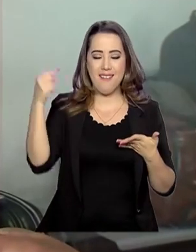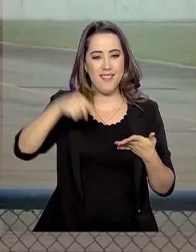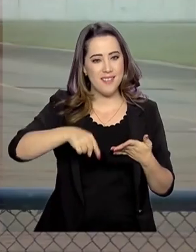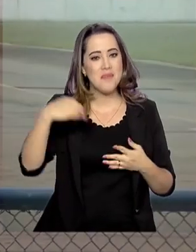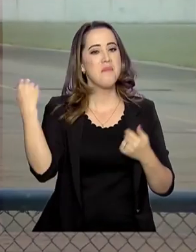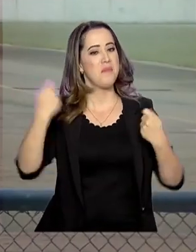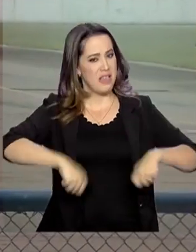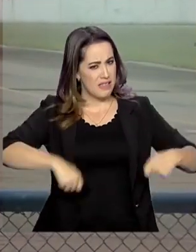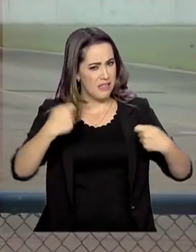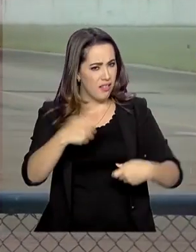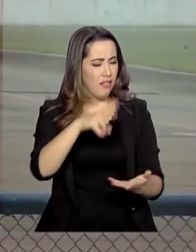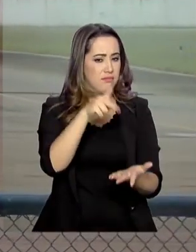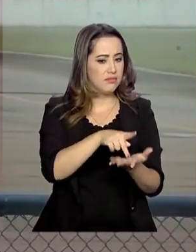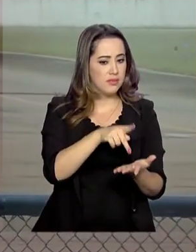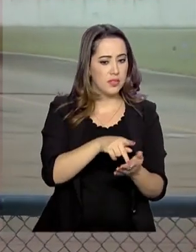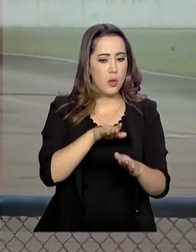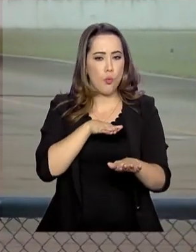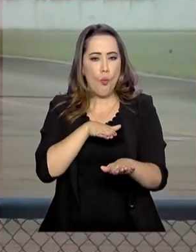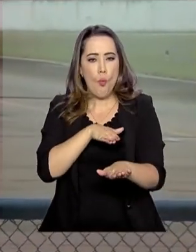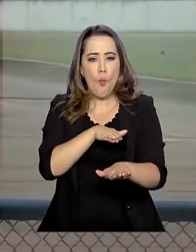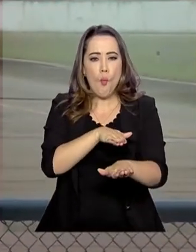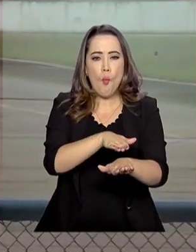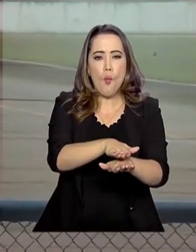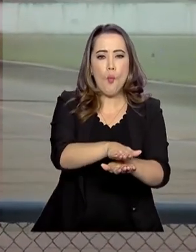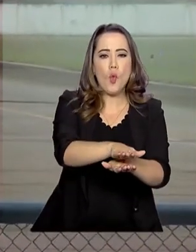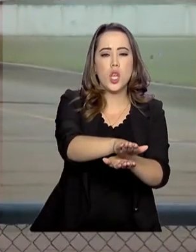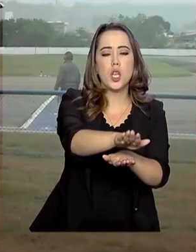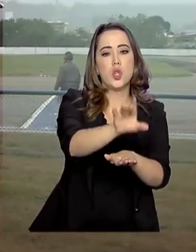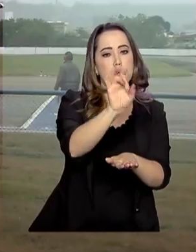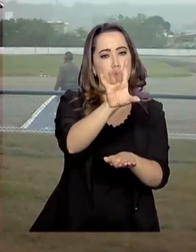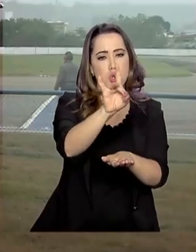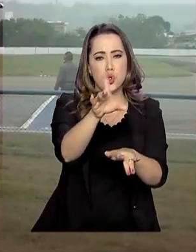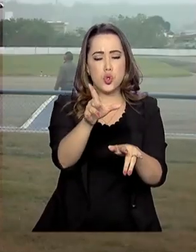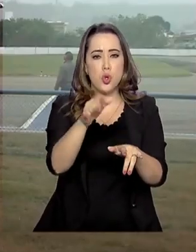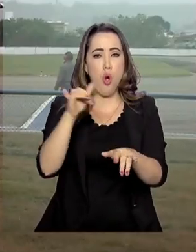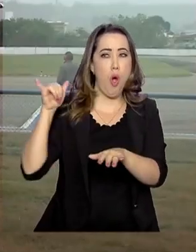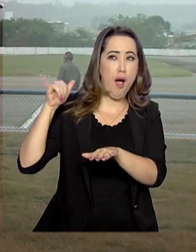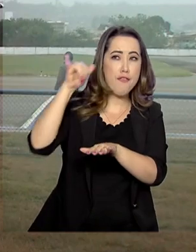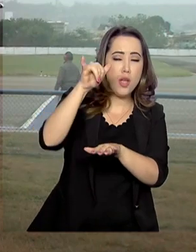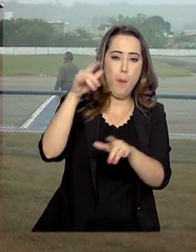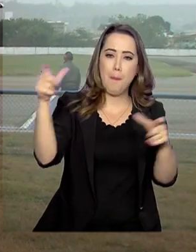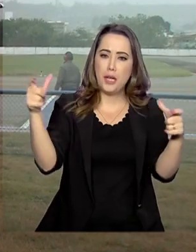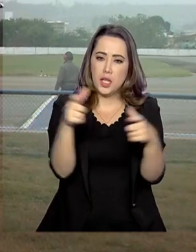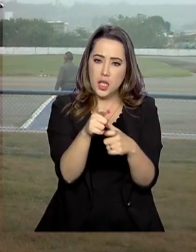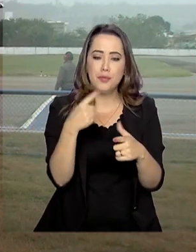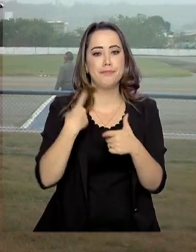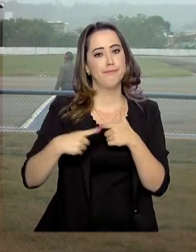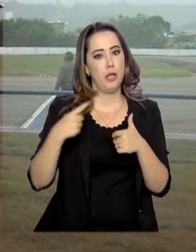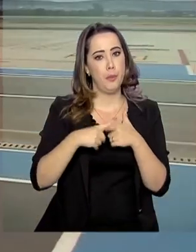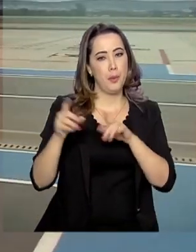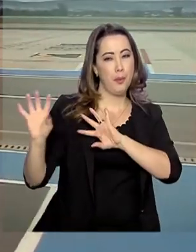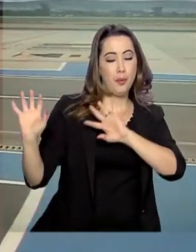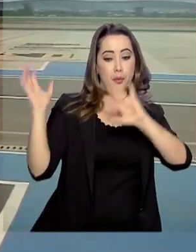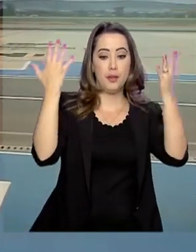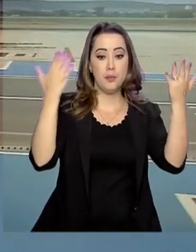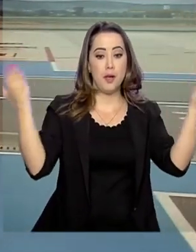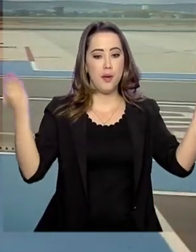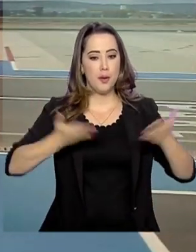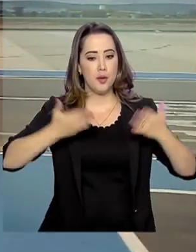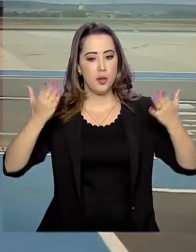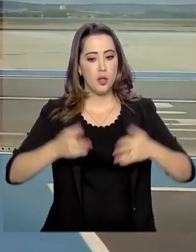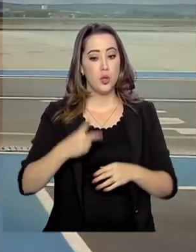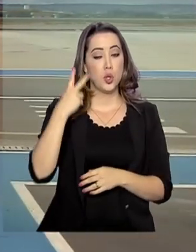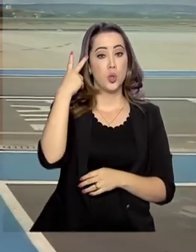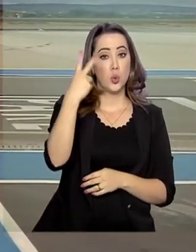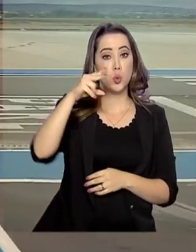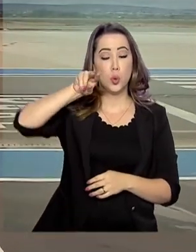precisava. A pista, que antes só recebia aviões de pequeno porte e enfrentava problemas com o clima, agora com